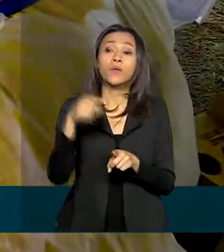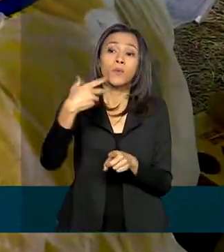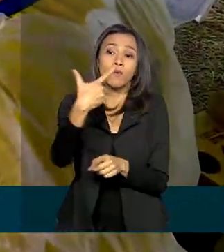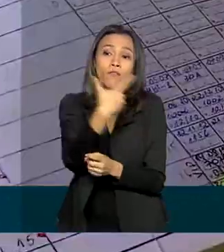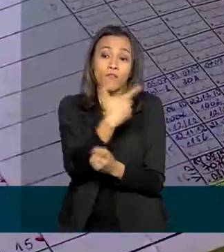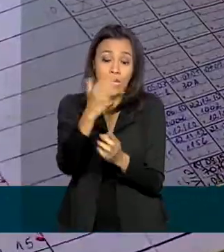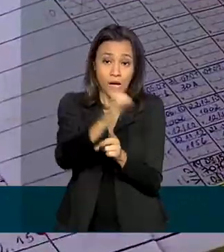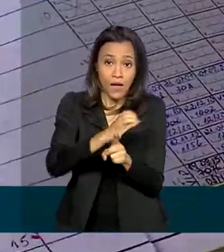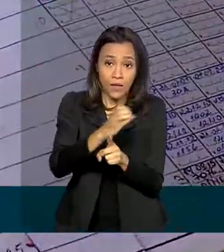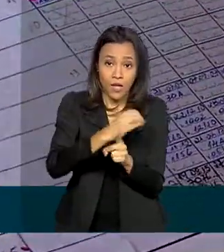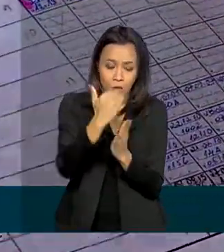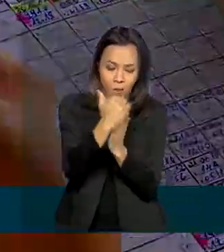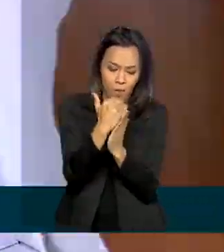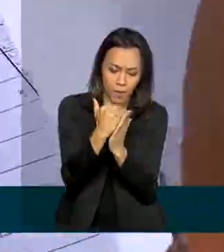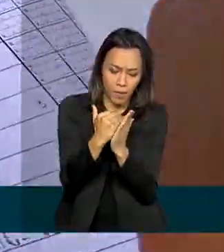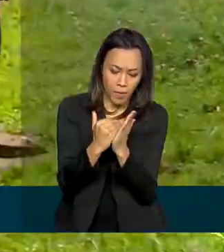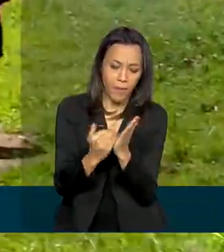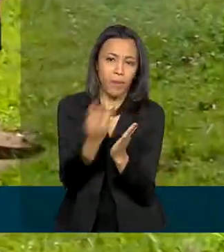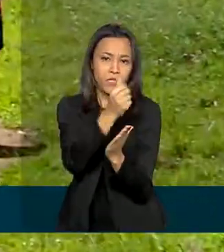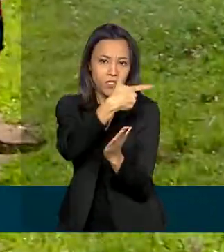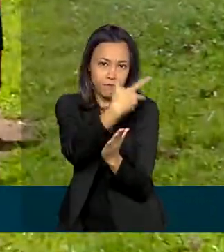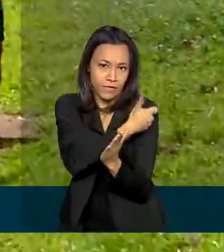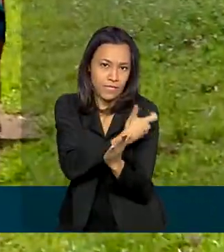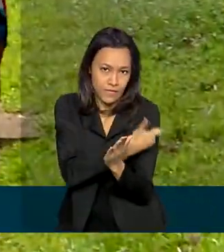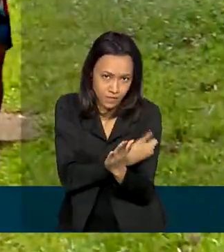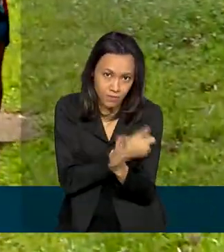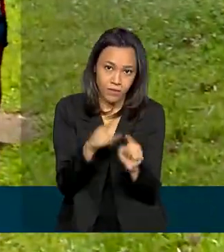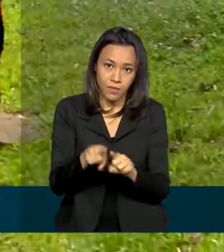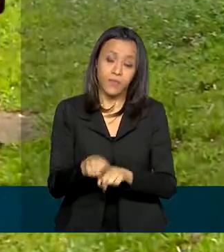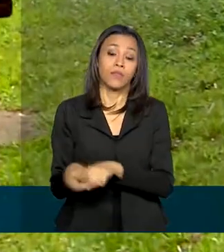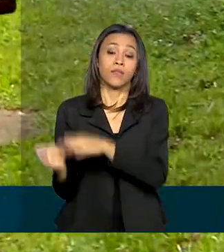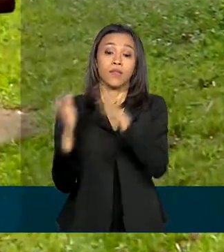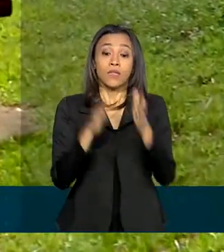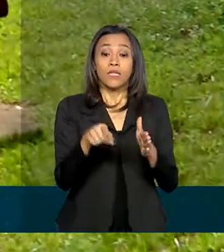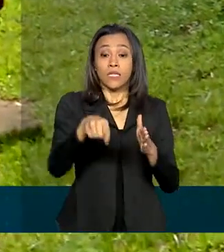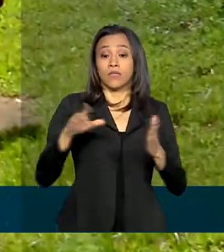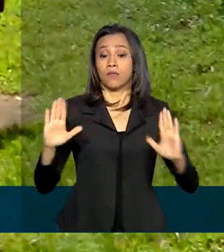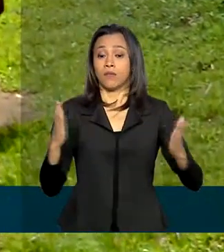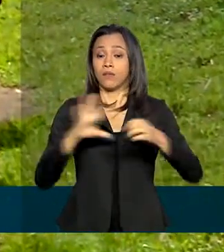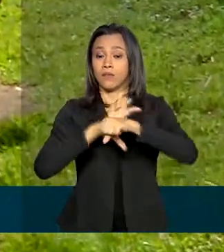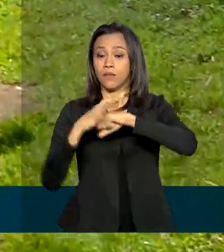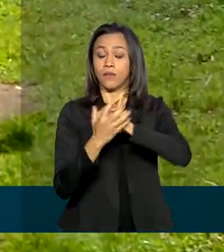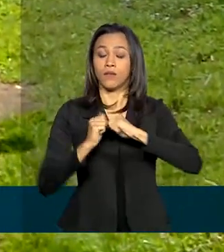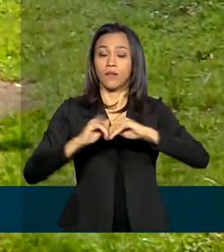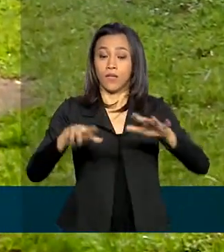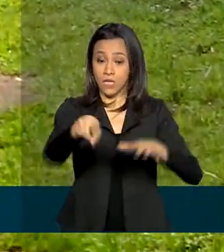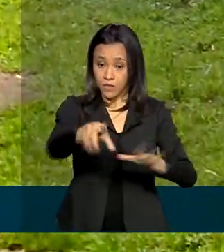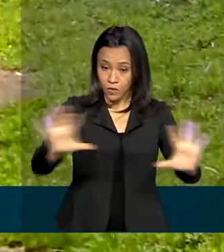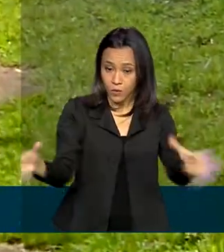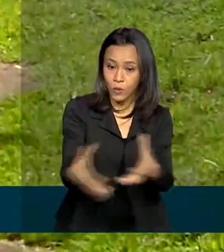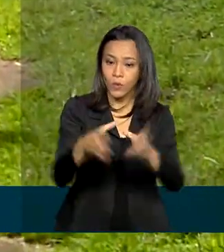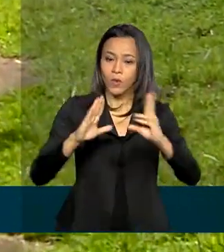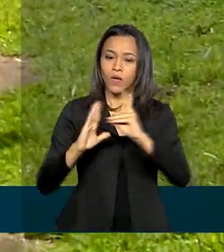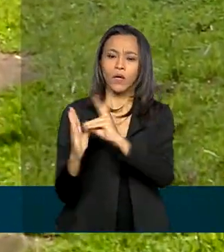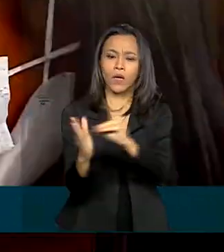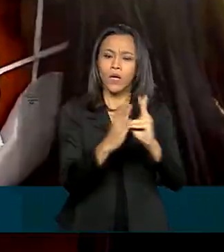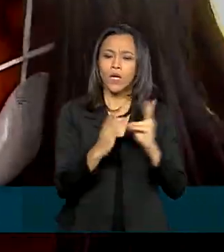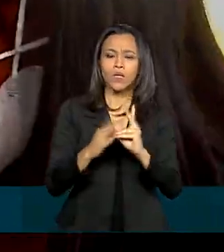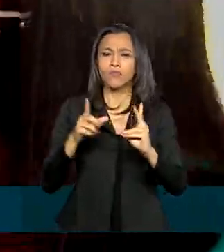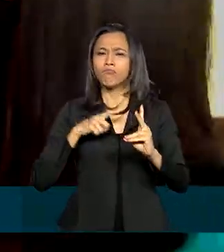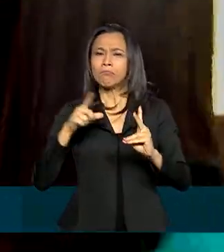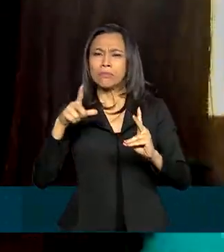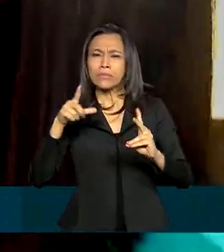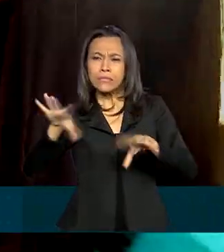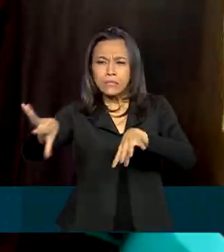caderneta de vacinação da comunidade. E em tempo de pandemia do coronavírus, os cubeu não têm casos registrados